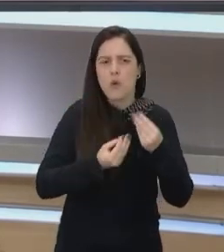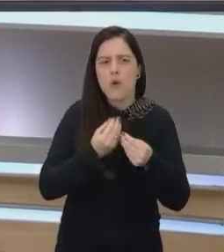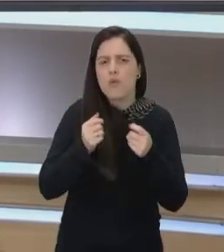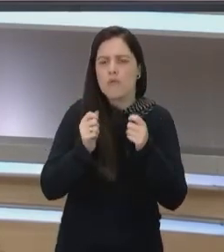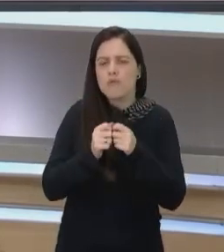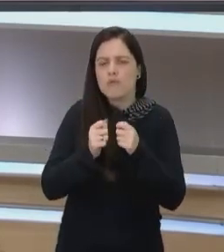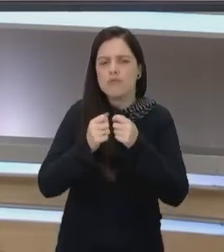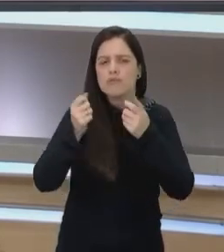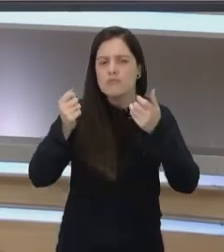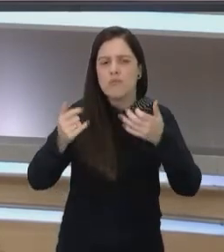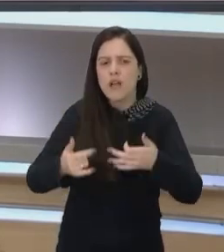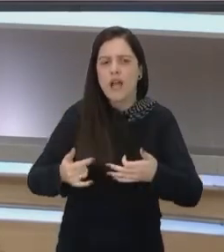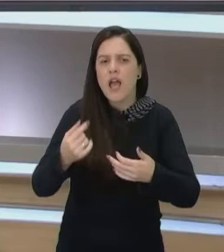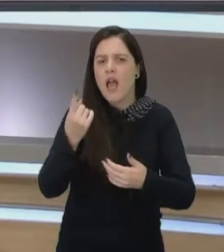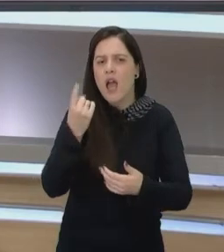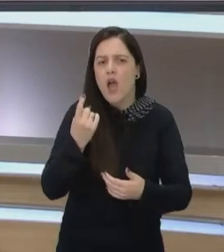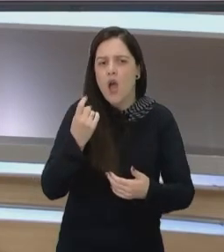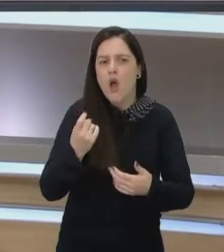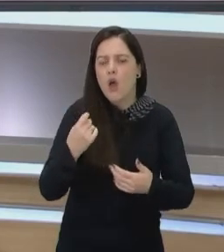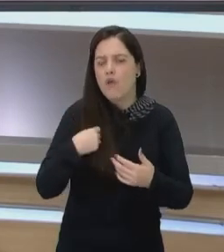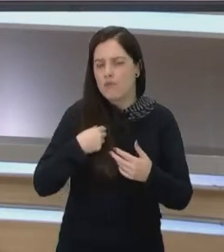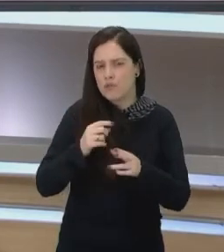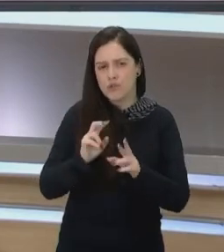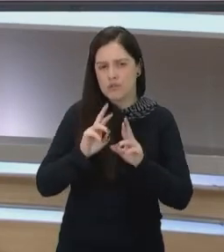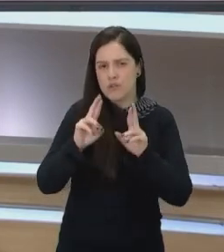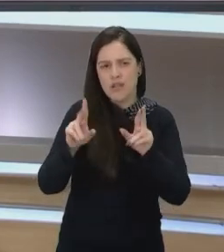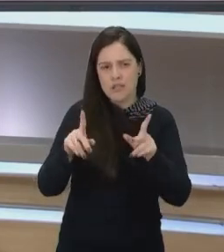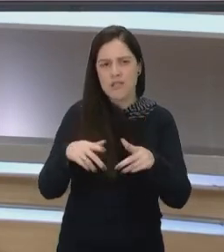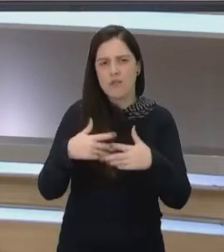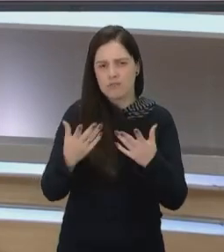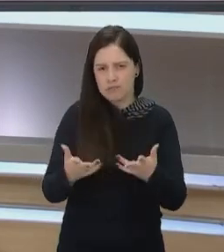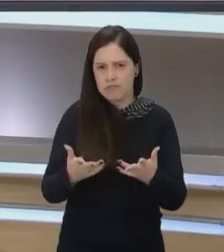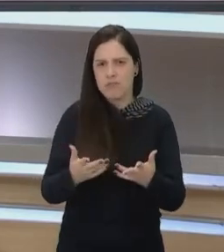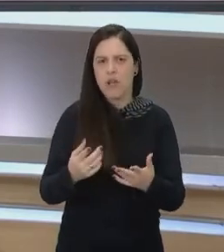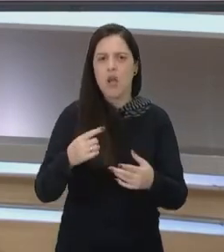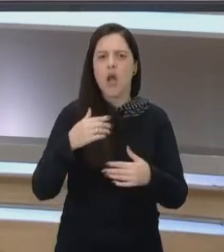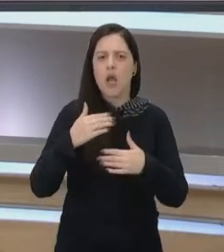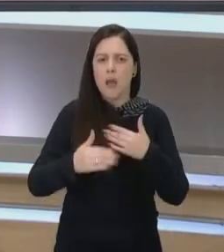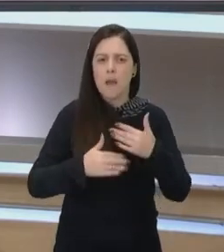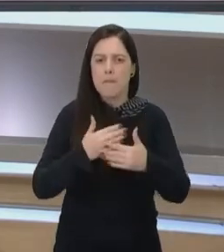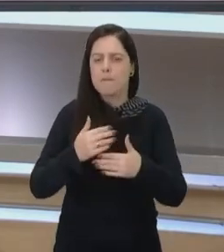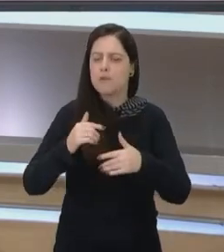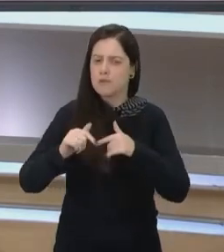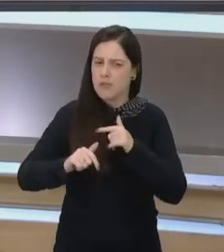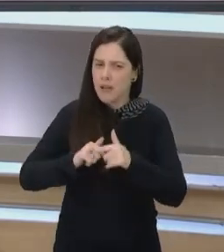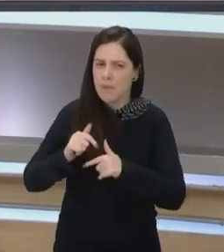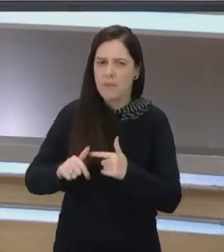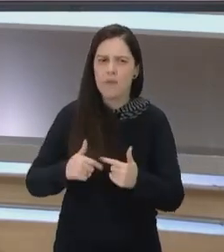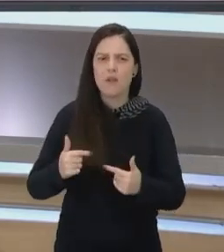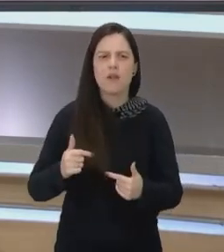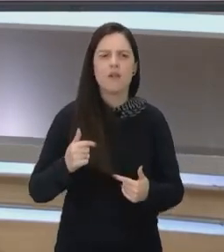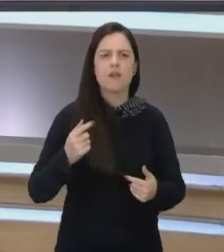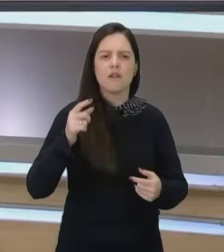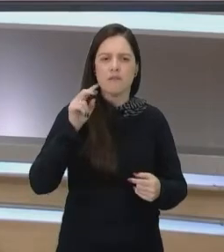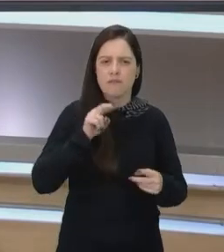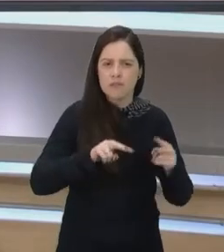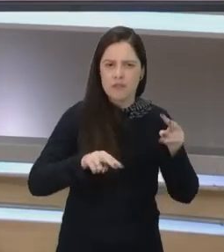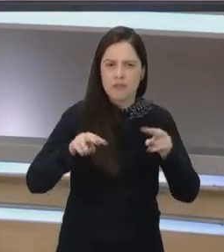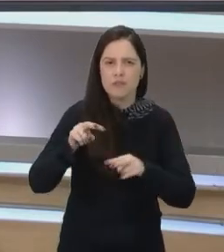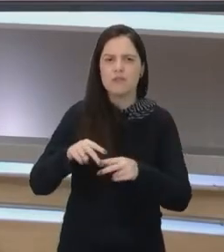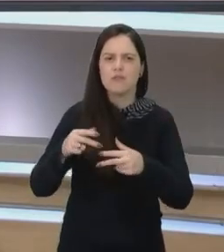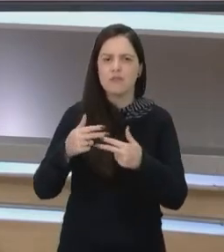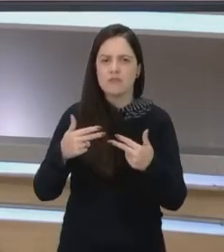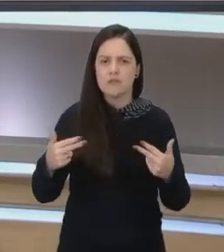ciclo? Se é a única coisa que foi me referenciada, né? Eu preciso de um trabalho, eu preciso de alguém que me sensibilize,